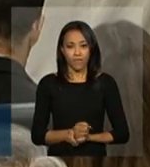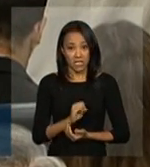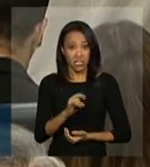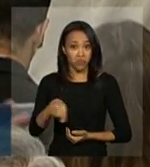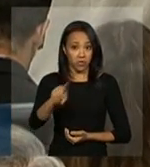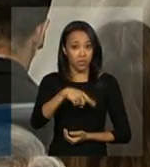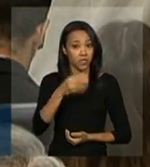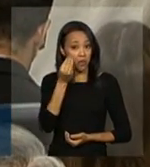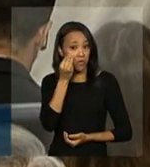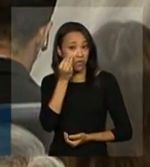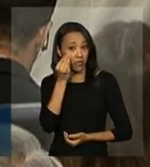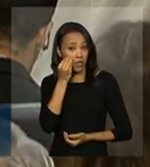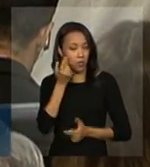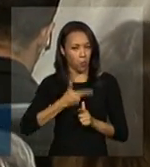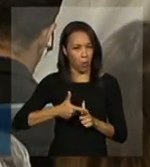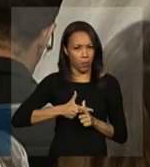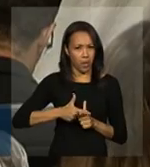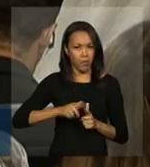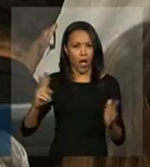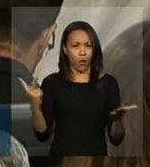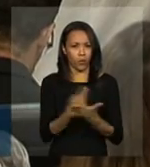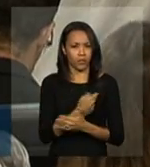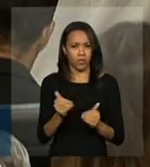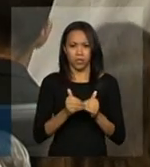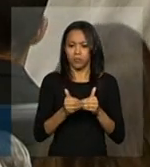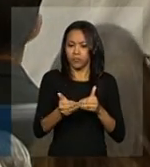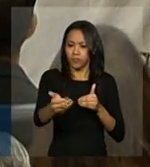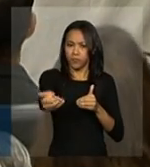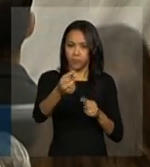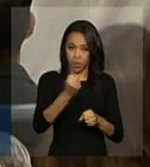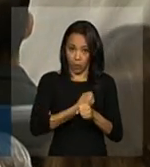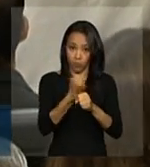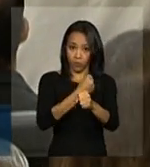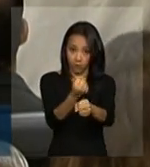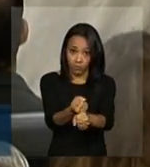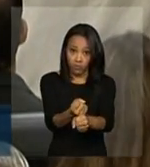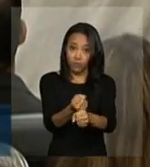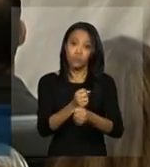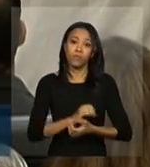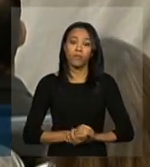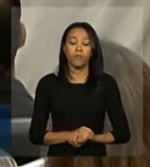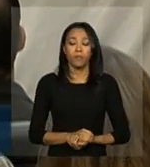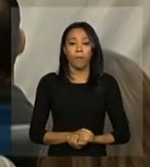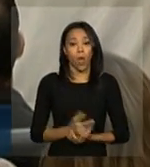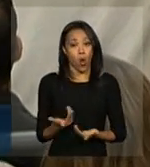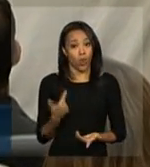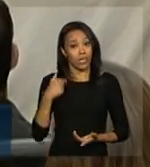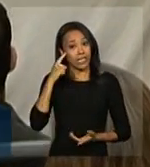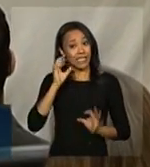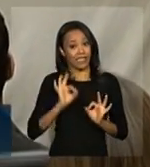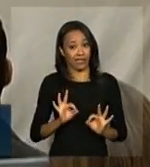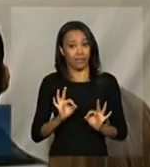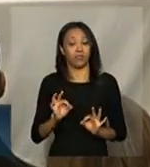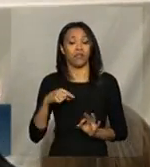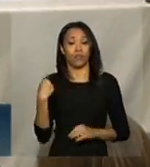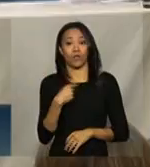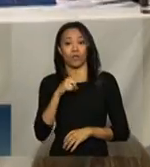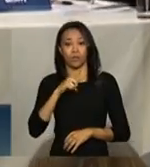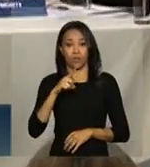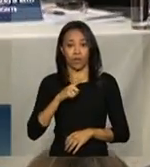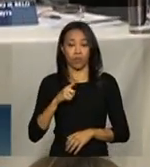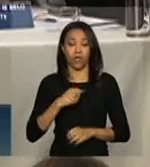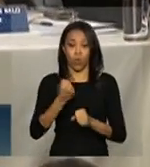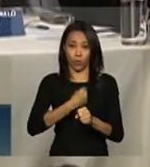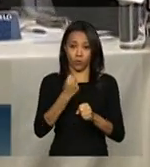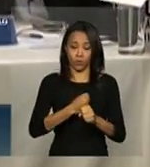vocês estão prevendo algum problema, conflito. Olha, isso é a única certeza que a gente tem, né? Que, numa linha